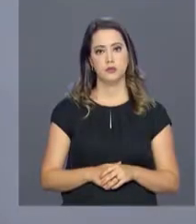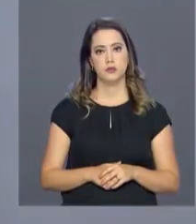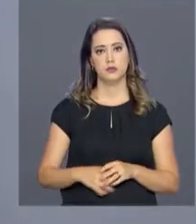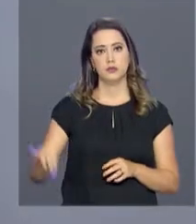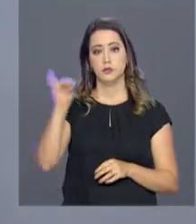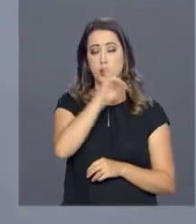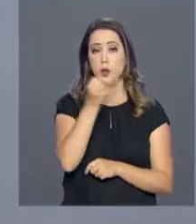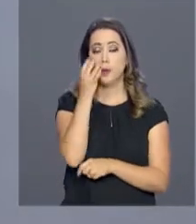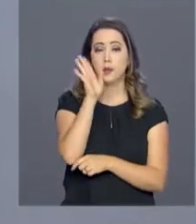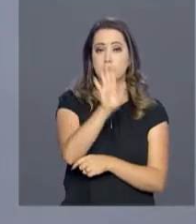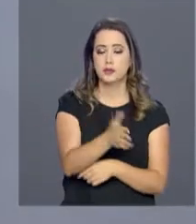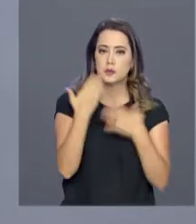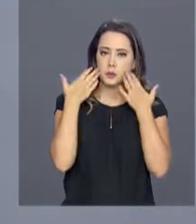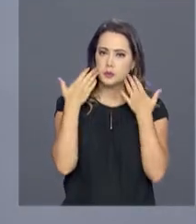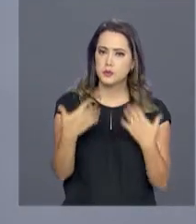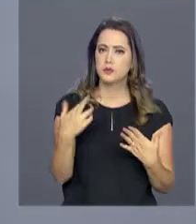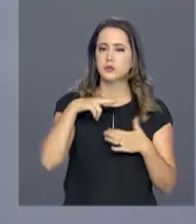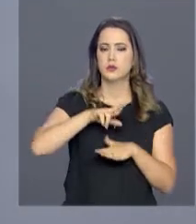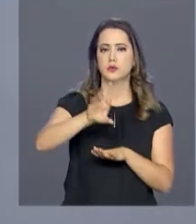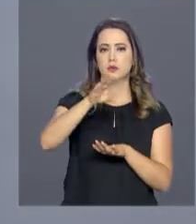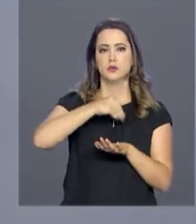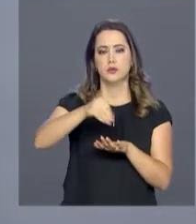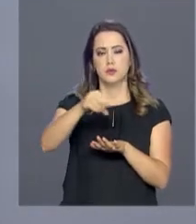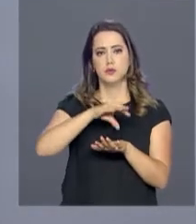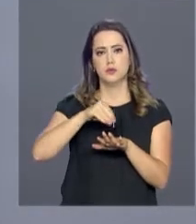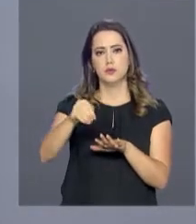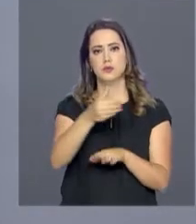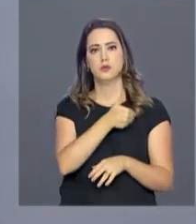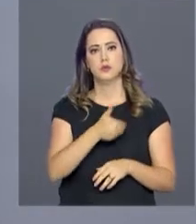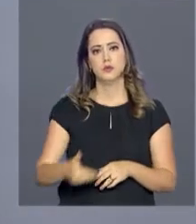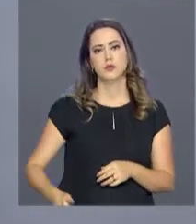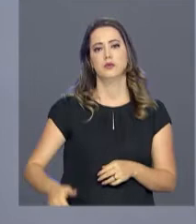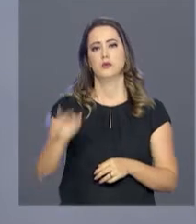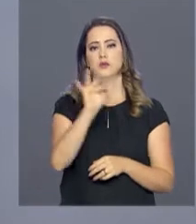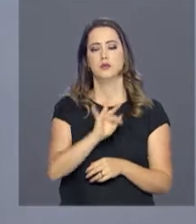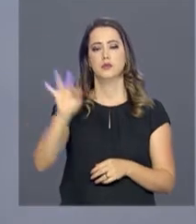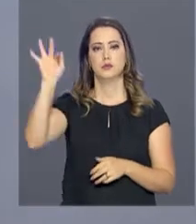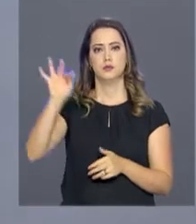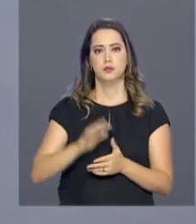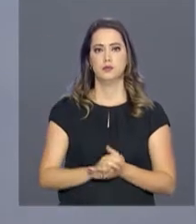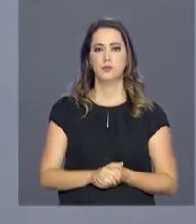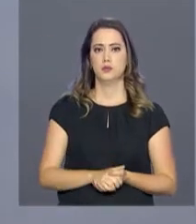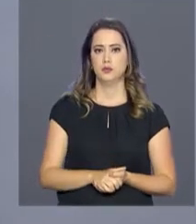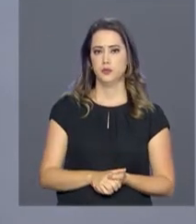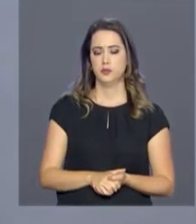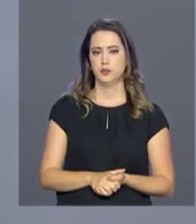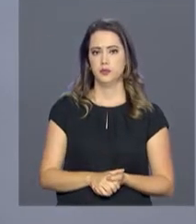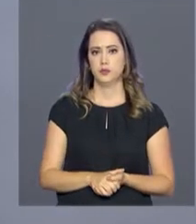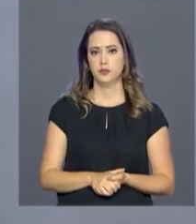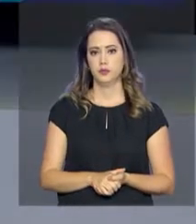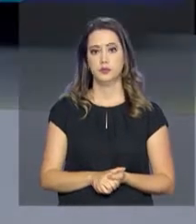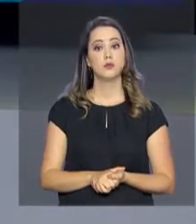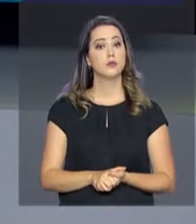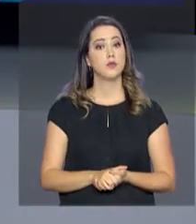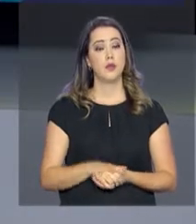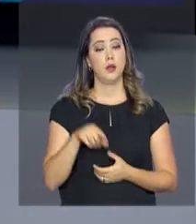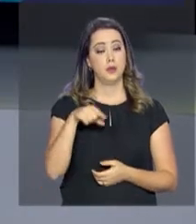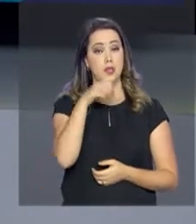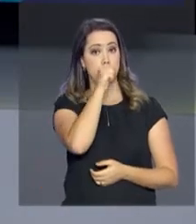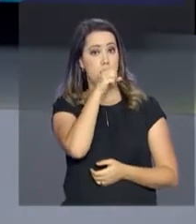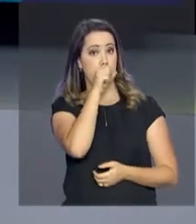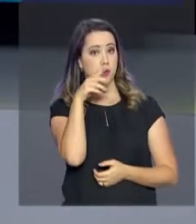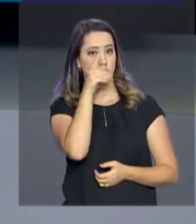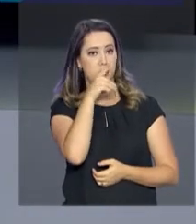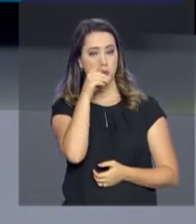Olá, boa tarde. Estamos de volta com mais uma edição do Repórter NBR e as notícias do governo federal. Neste fim de